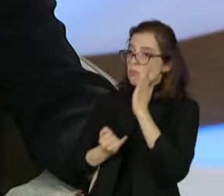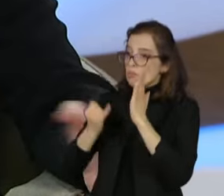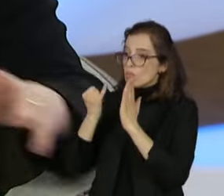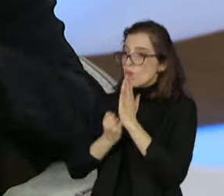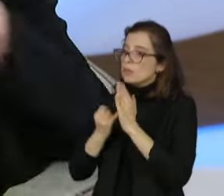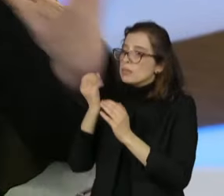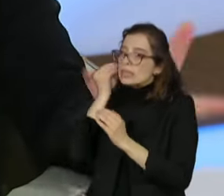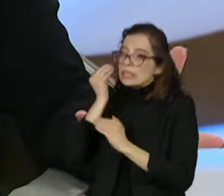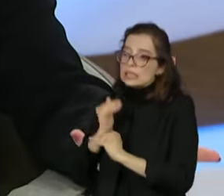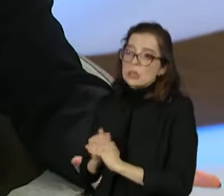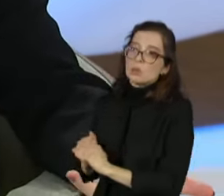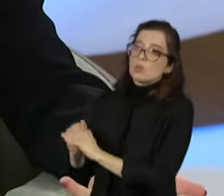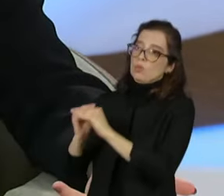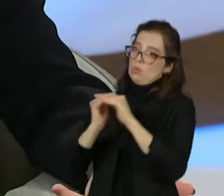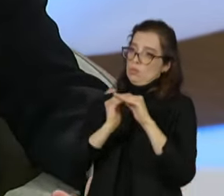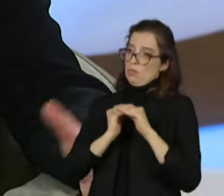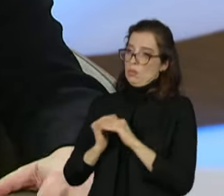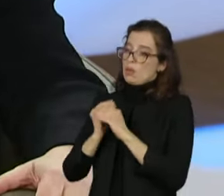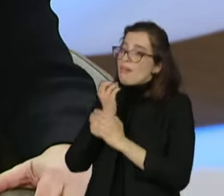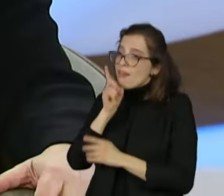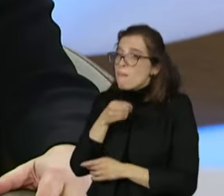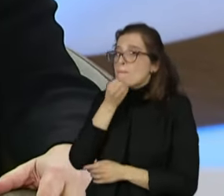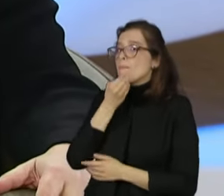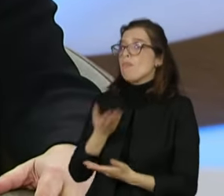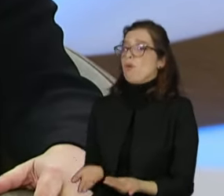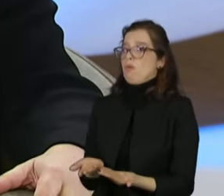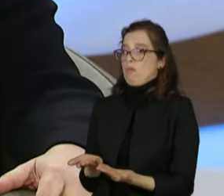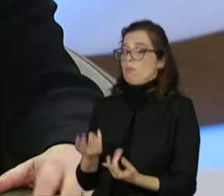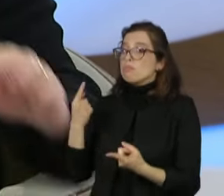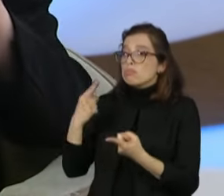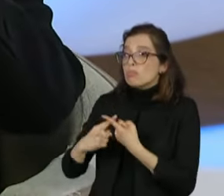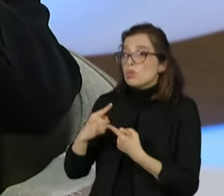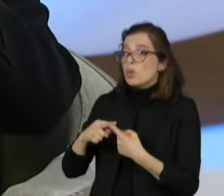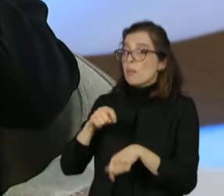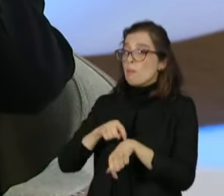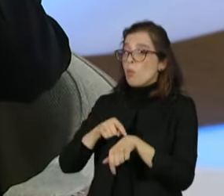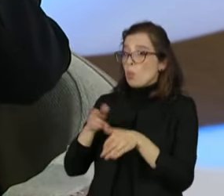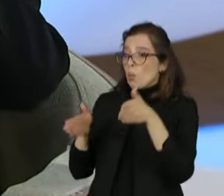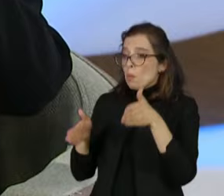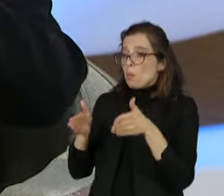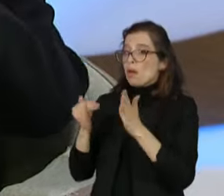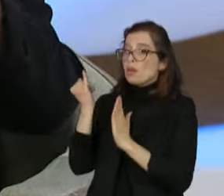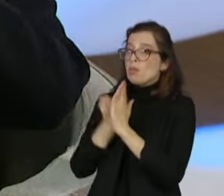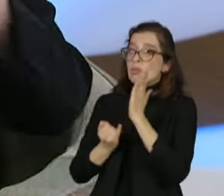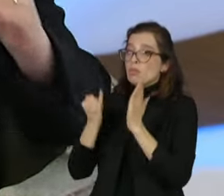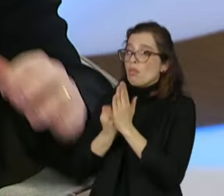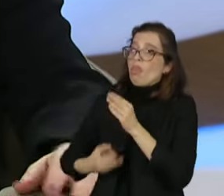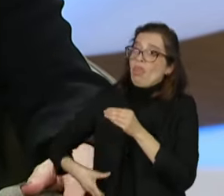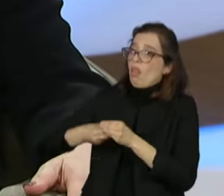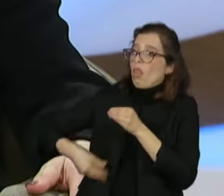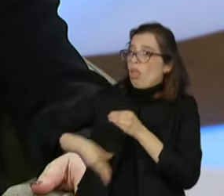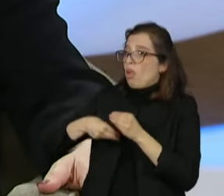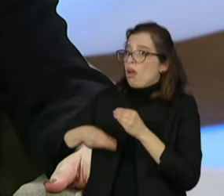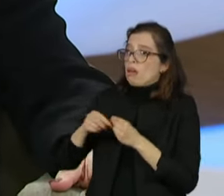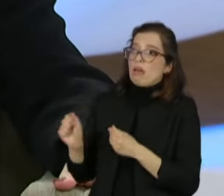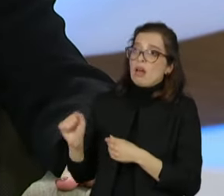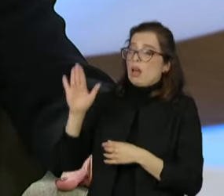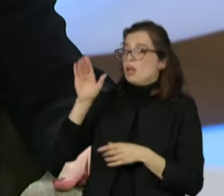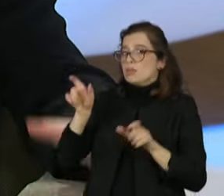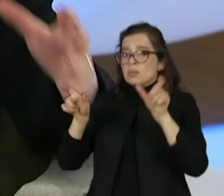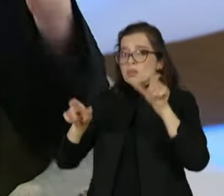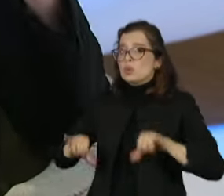cumulatividade, que mata hoje o setor produtivo no Brasil, especialmente o pequeno, micro e até o médio